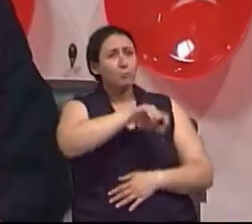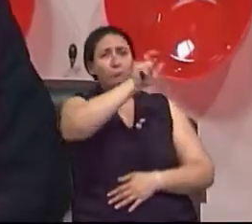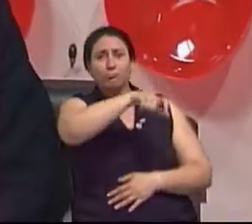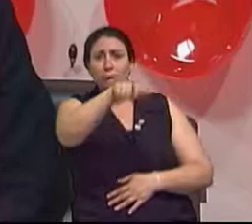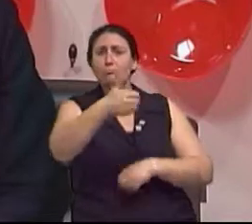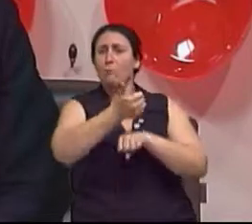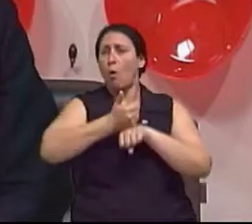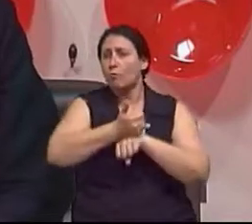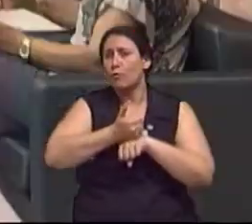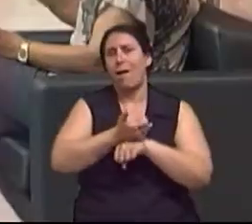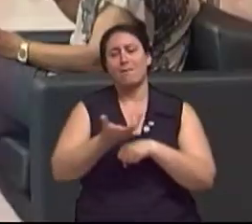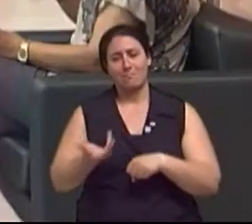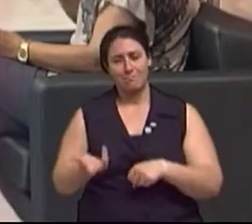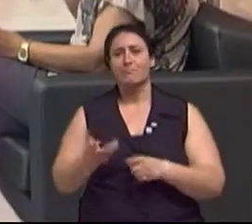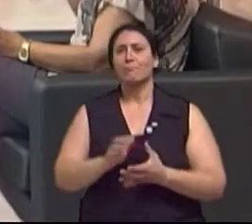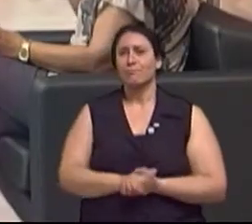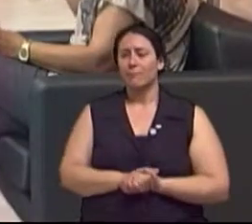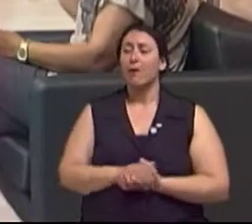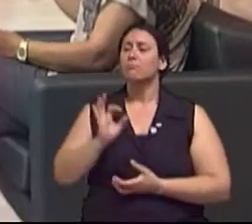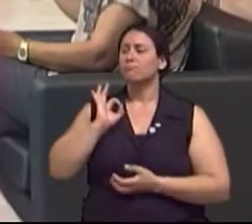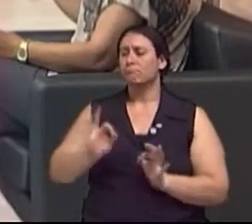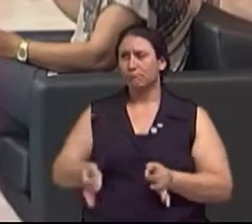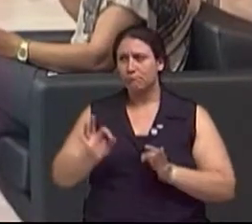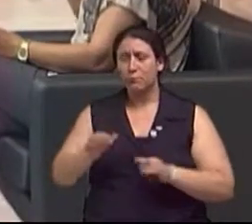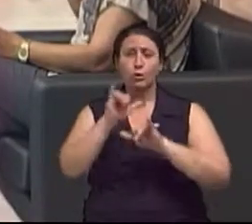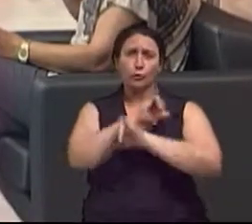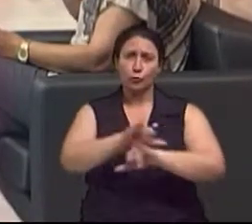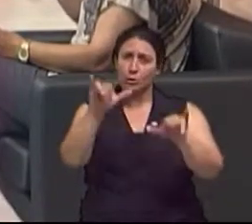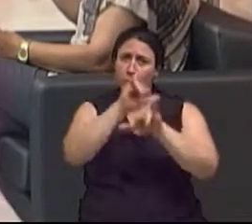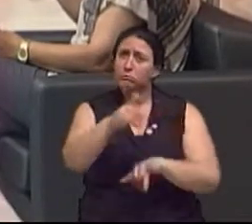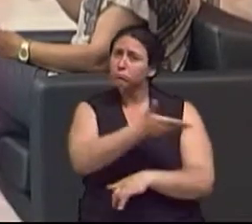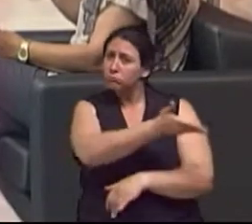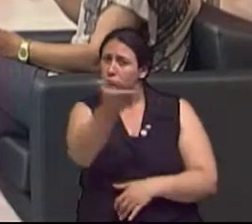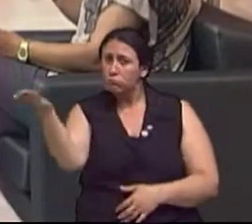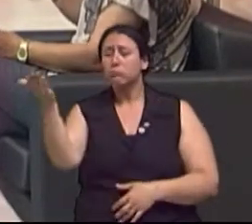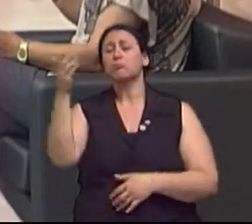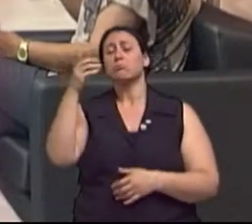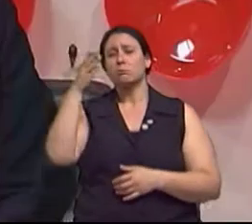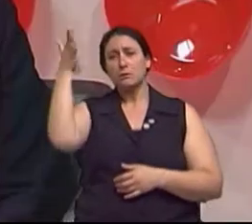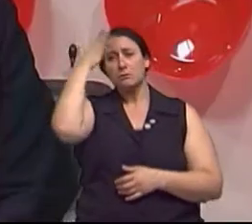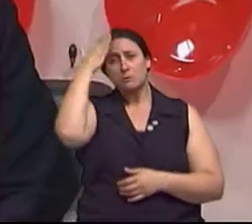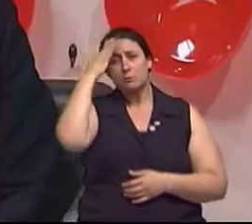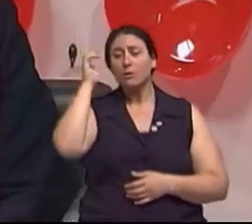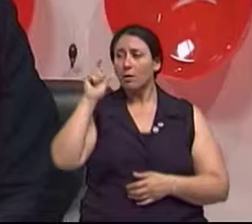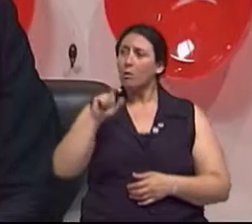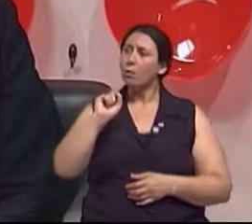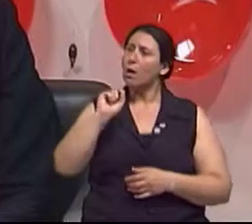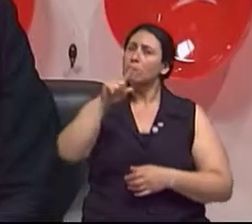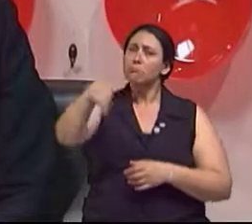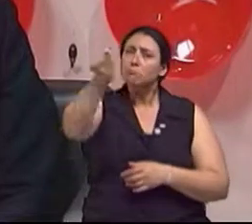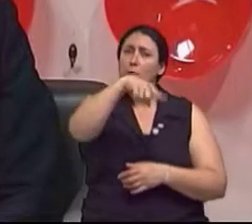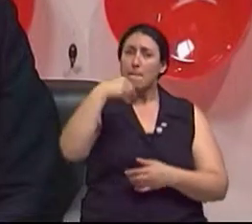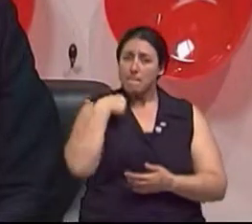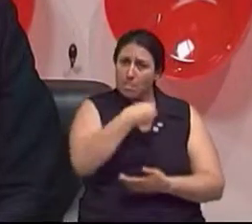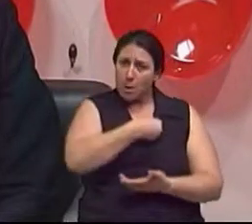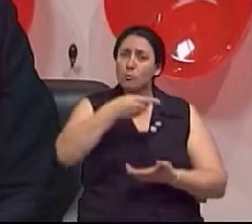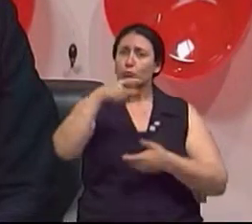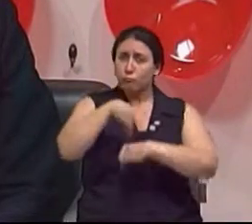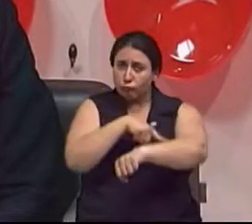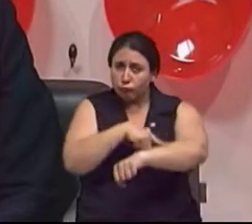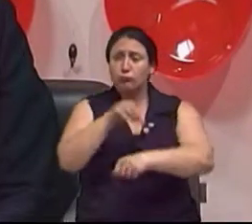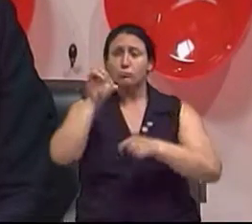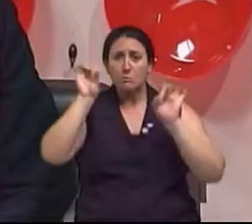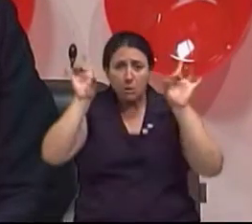Claro, com certeza, com certeza. A divulgação está na rua para que você possa realmente fazer a sua inscrição. Doutora, nosso tempo